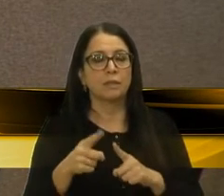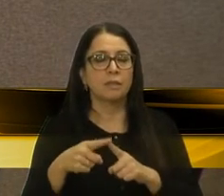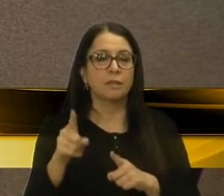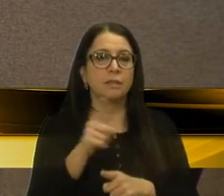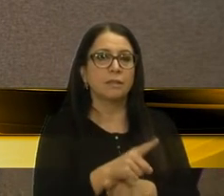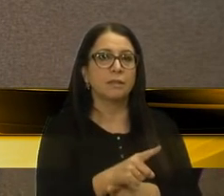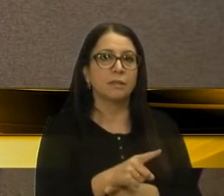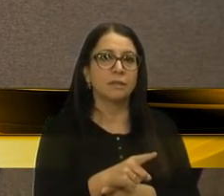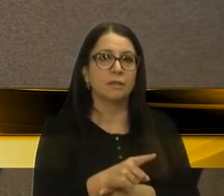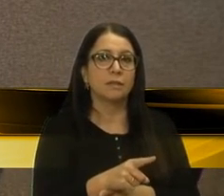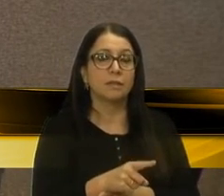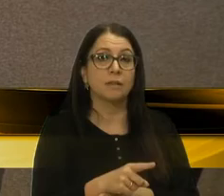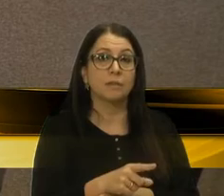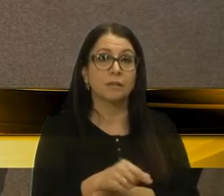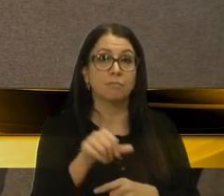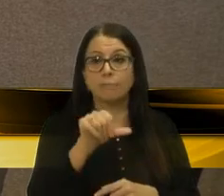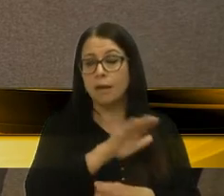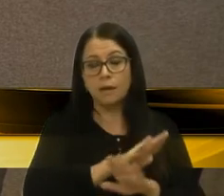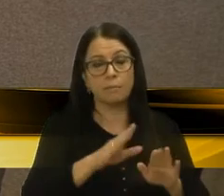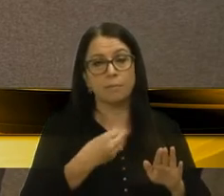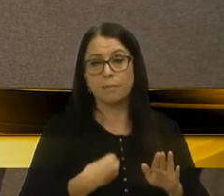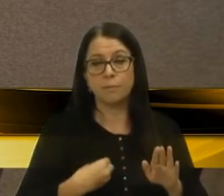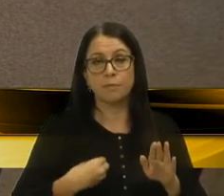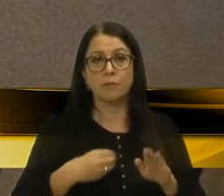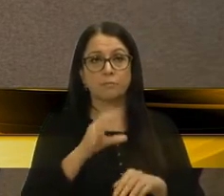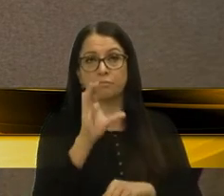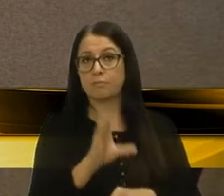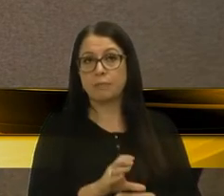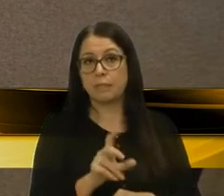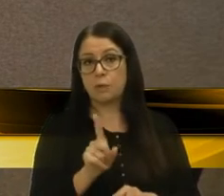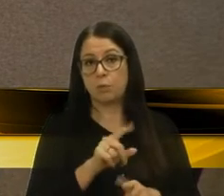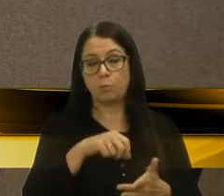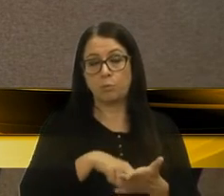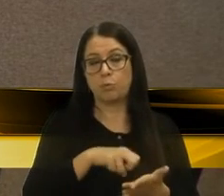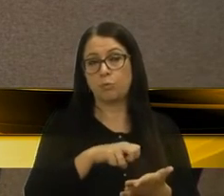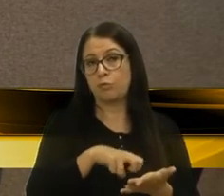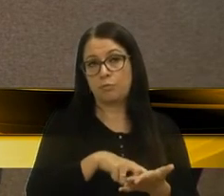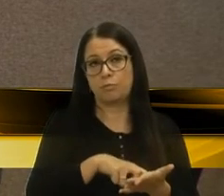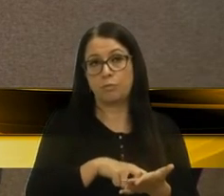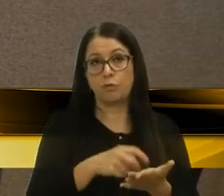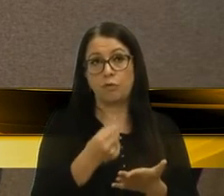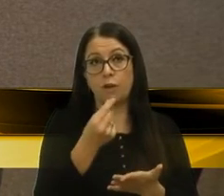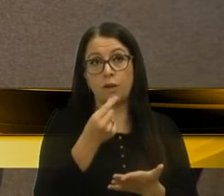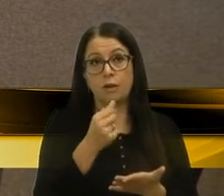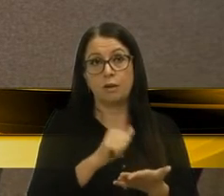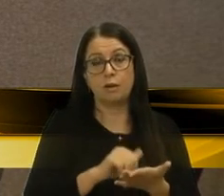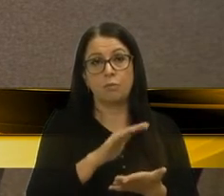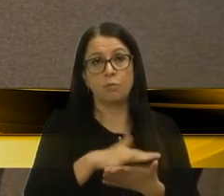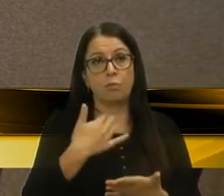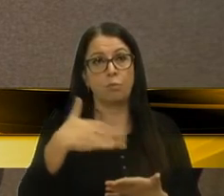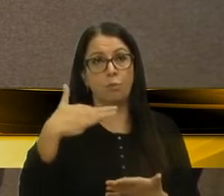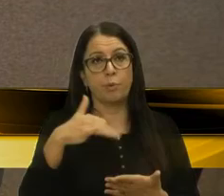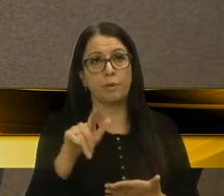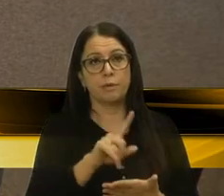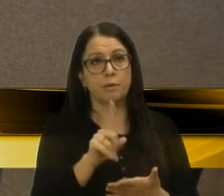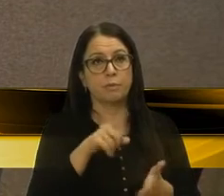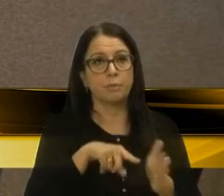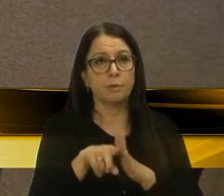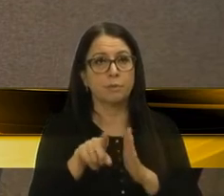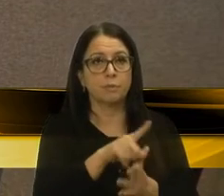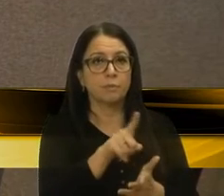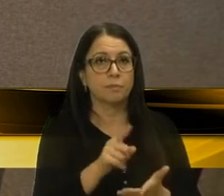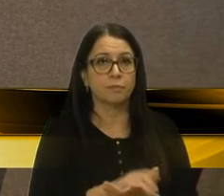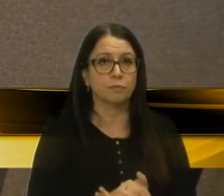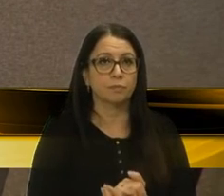multa é para desgraçar a vida do cidadão, não é punitiva. O valor da multa cobrada é alto, não estamos questionando.